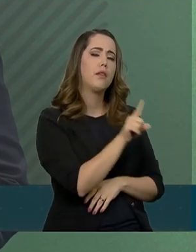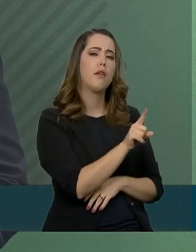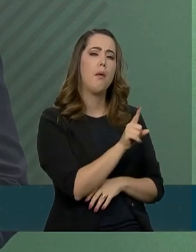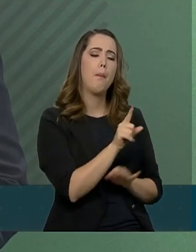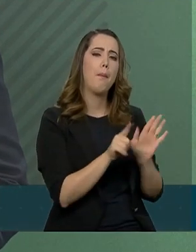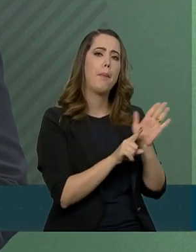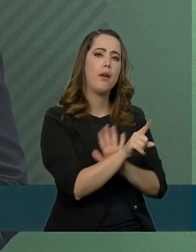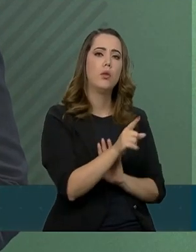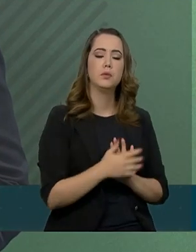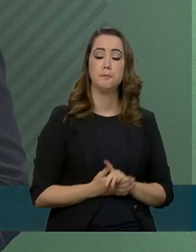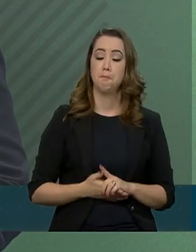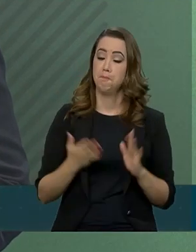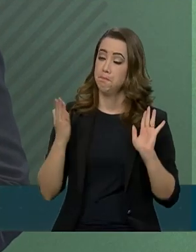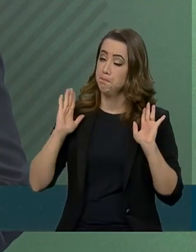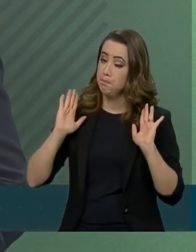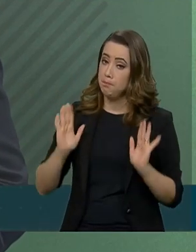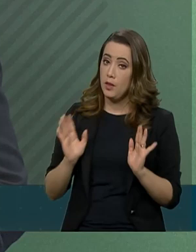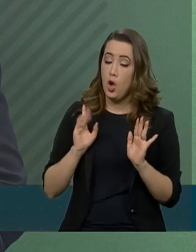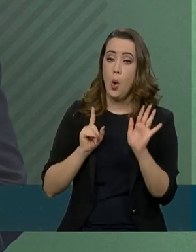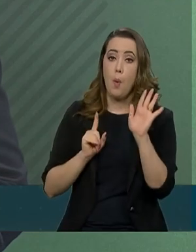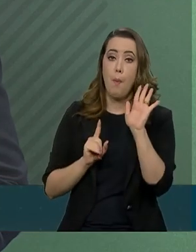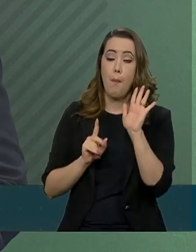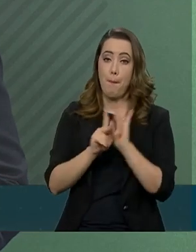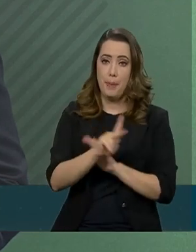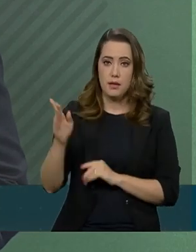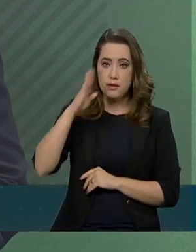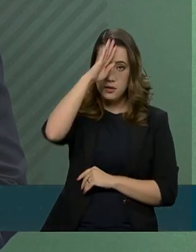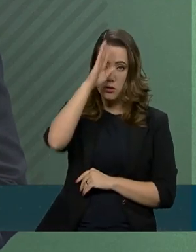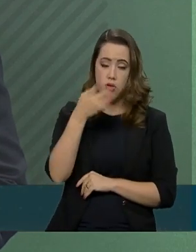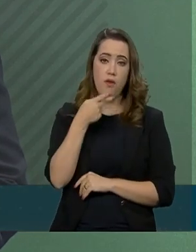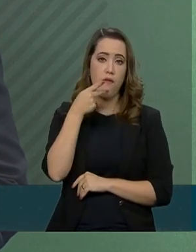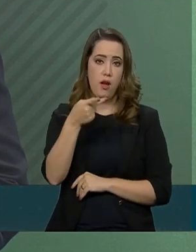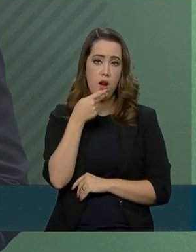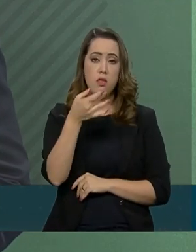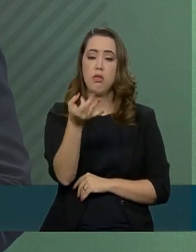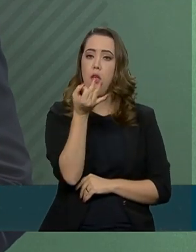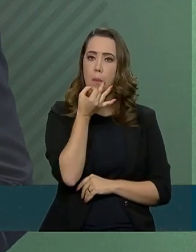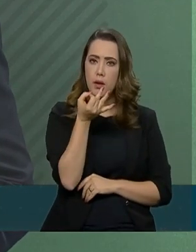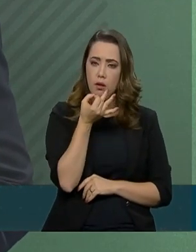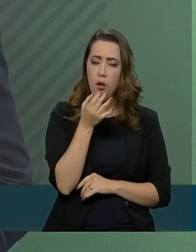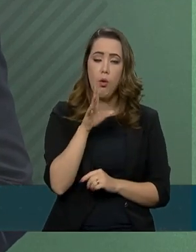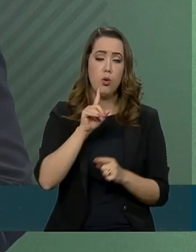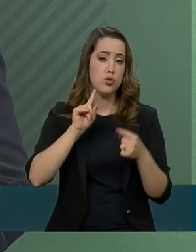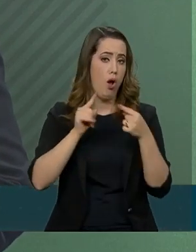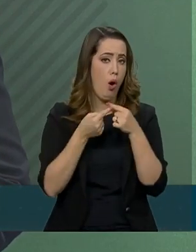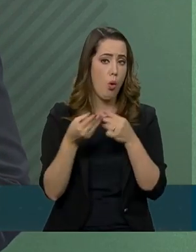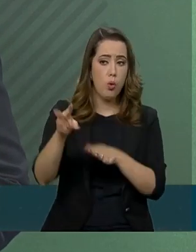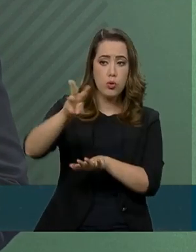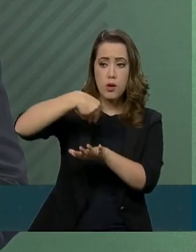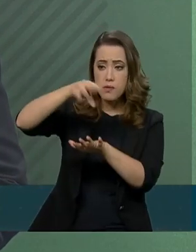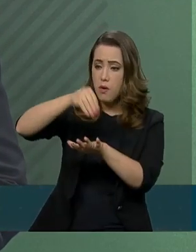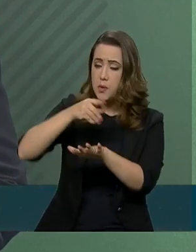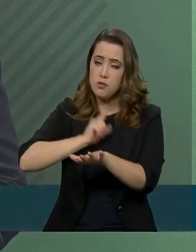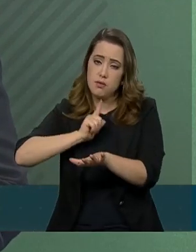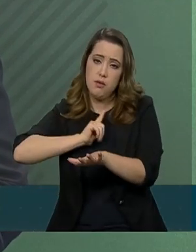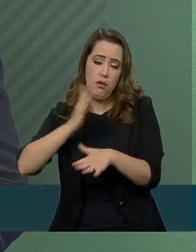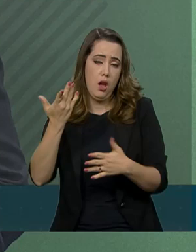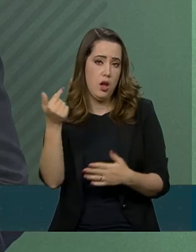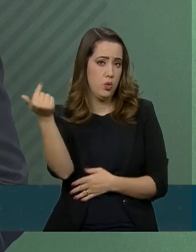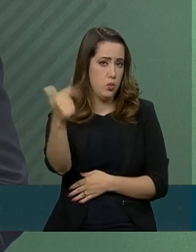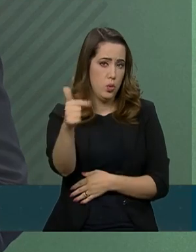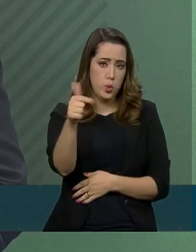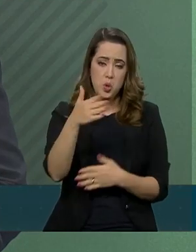O presidente expressa as suas opiniões a partir do conhecimento que ele recebe. Não me adiantou, no caso